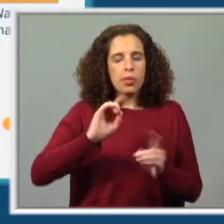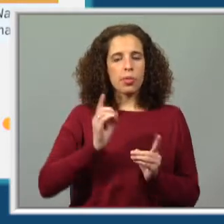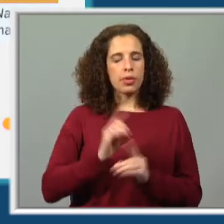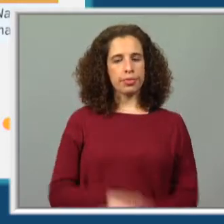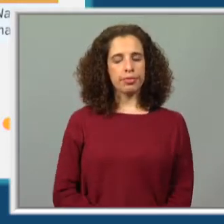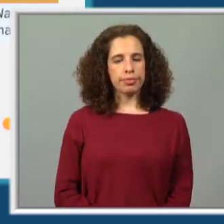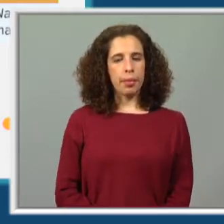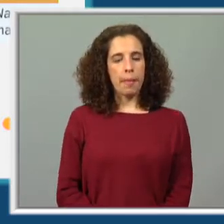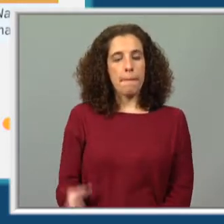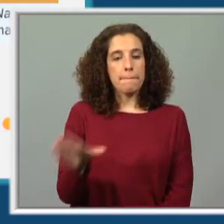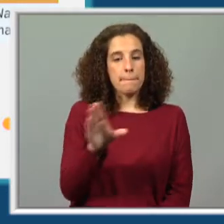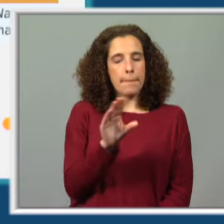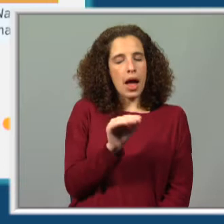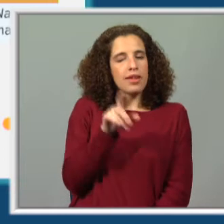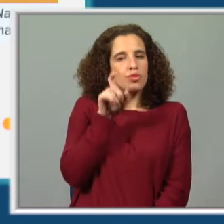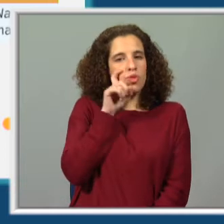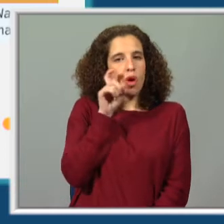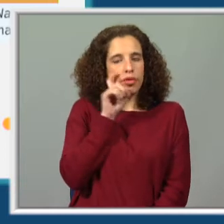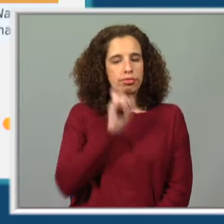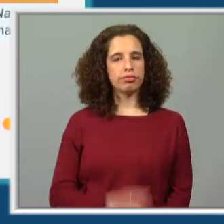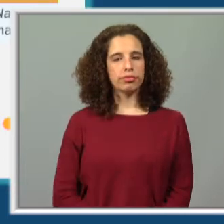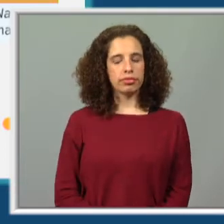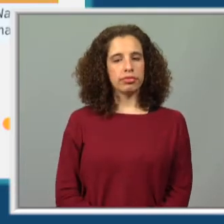Para estar mais protegida.